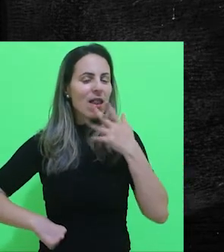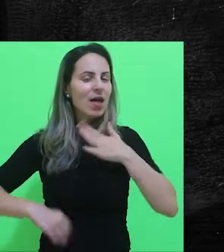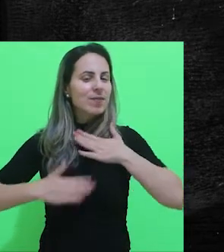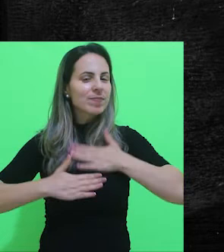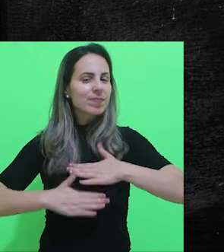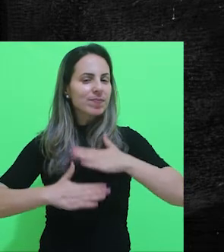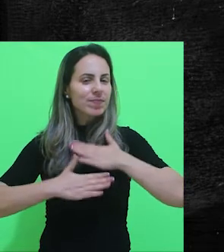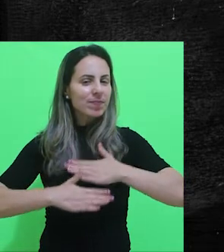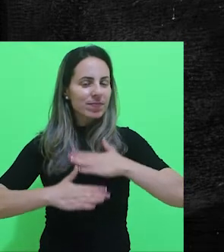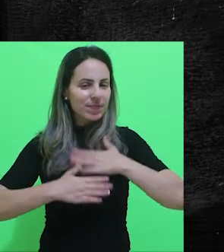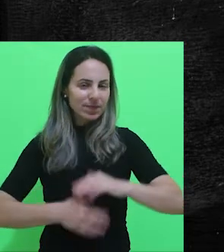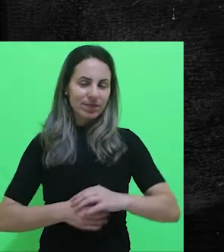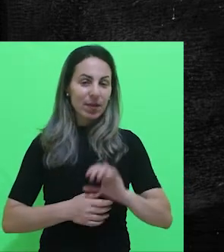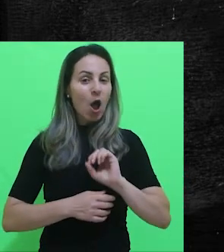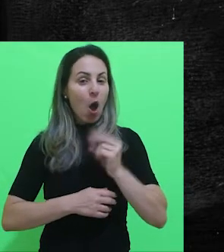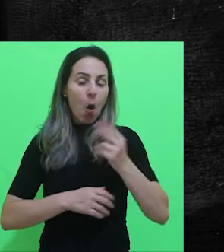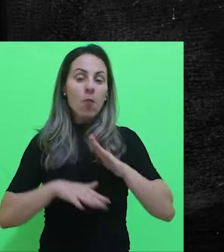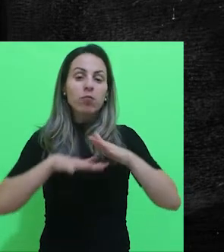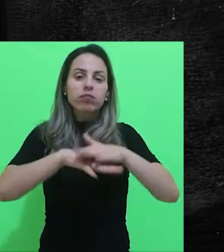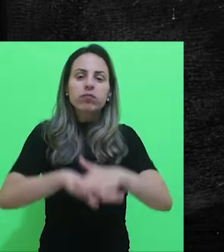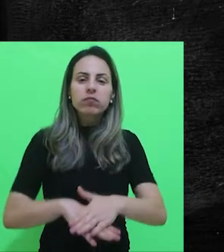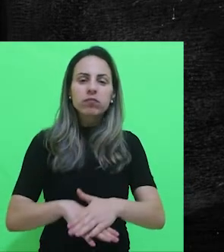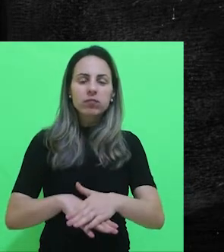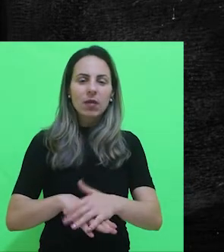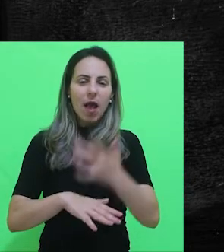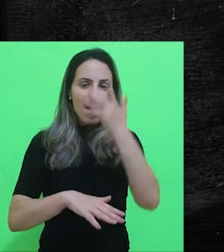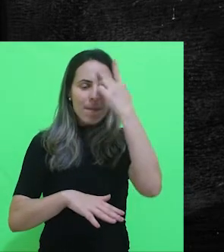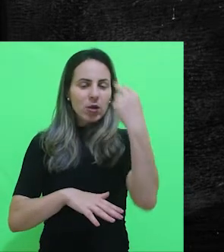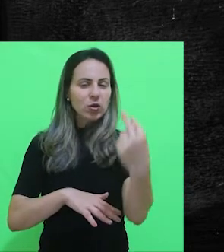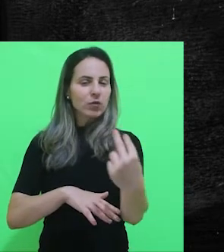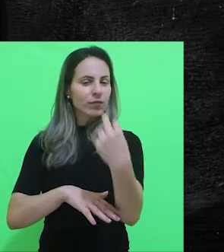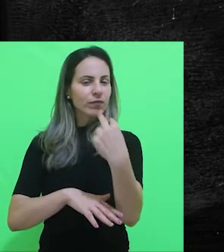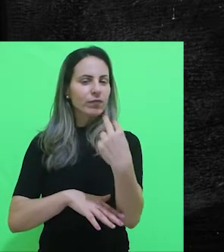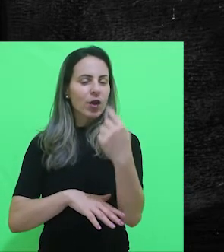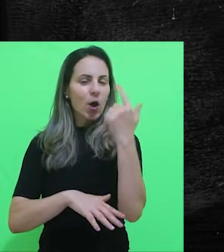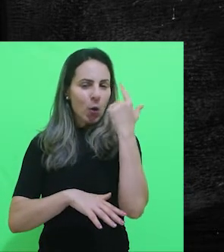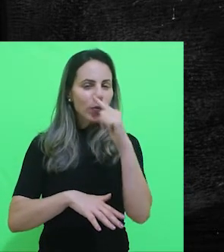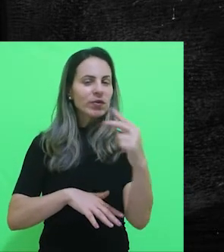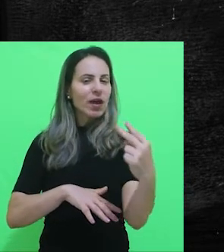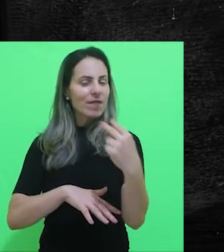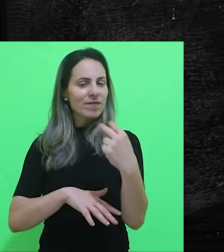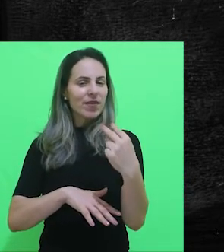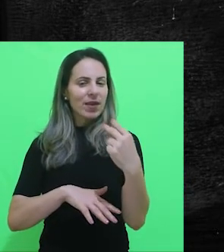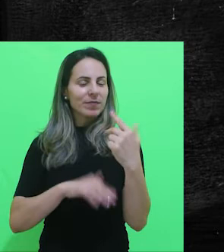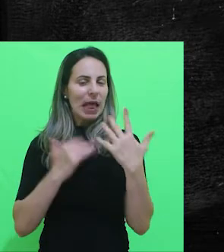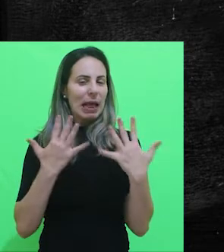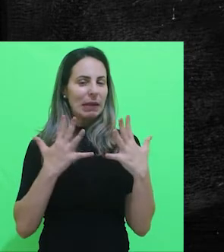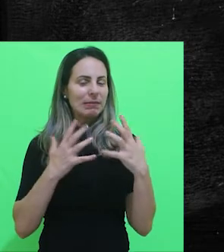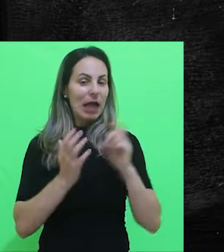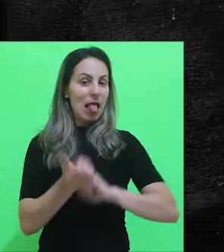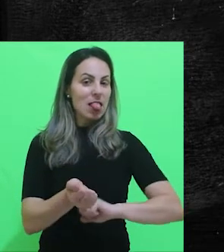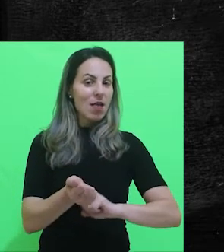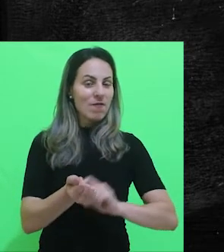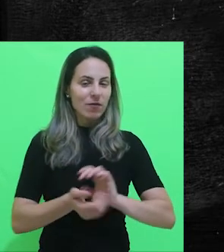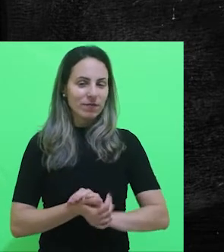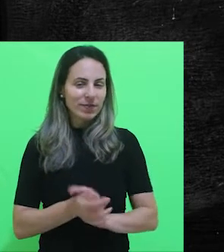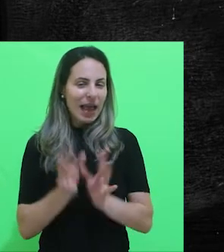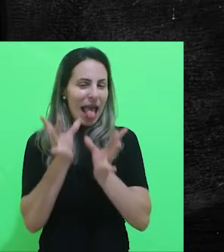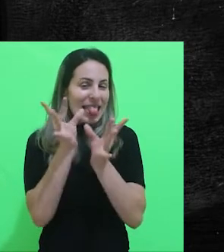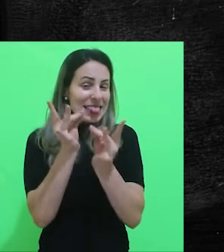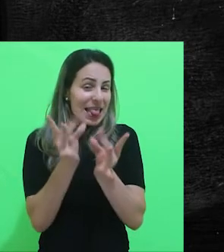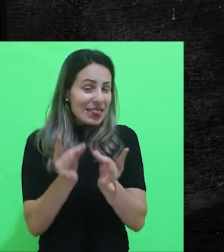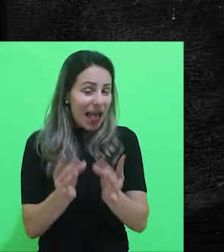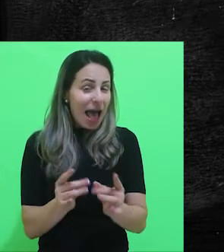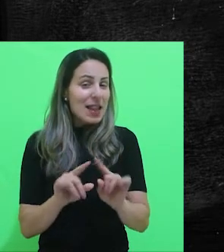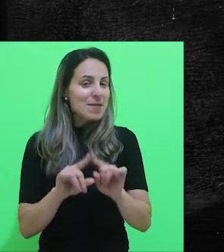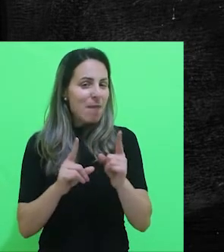ou expostas, de forma que o próprio recrutador, o entrevistador, possa ver as suas mãos. São pequenos detalhes,